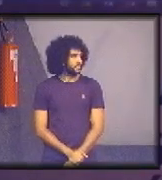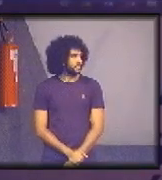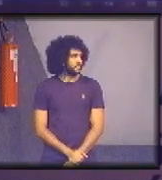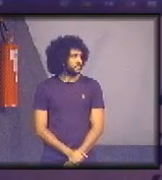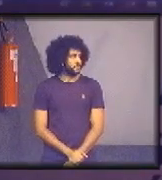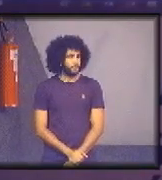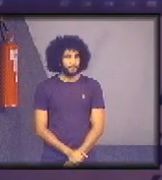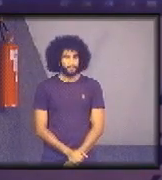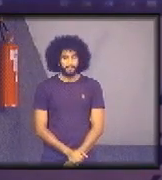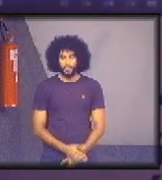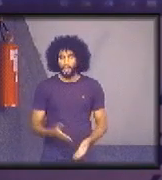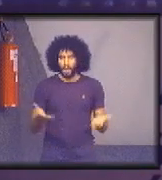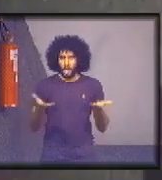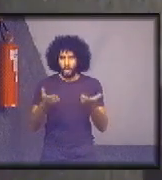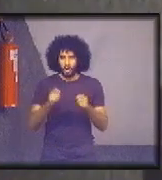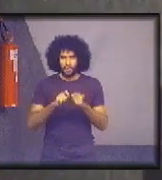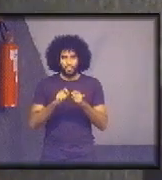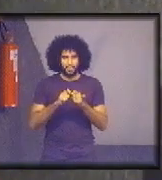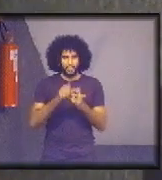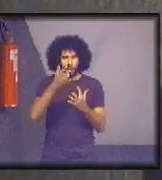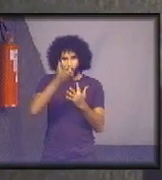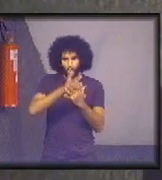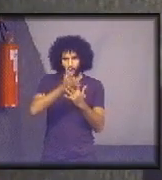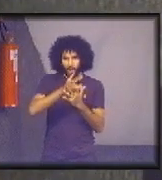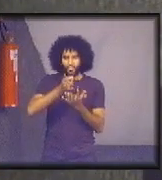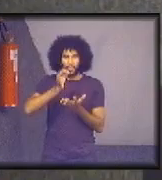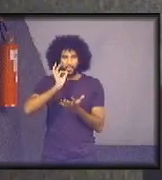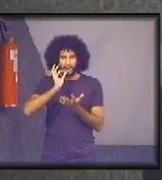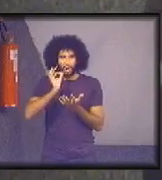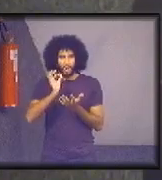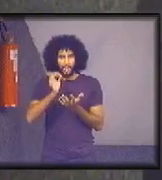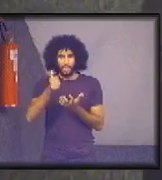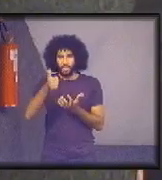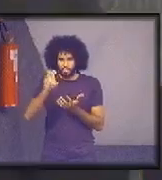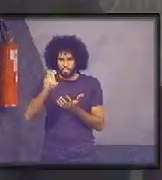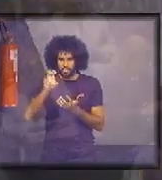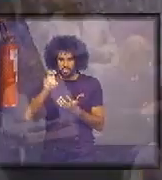nós faremos agora um intervalo para o café e retornaremos dentro de 15 minutos.